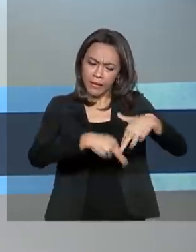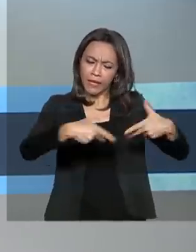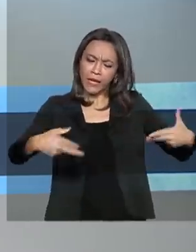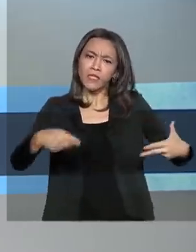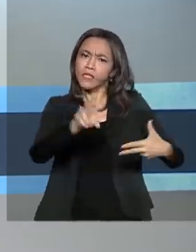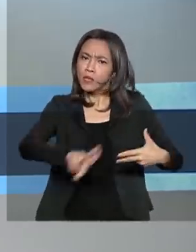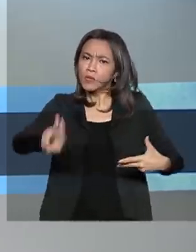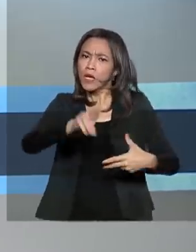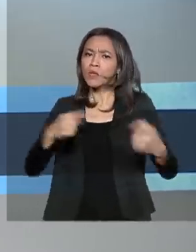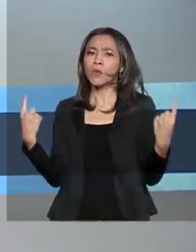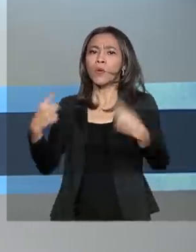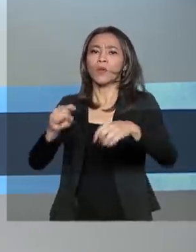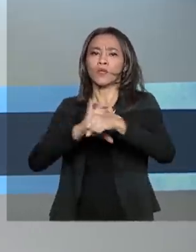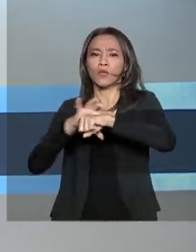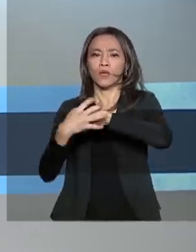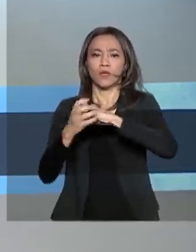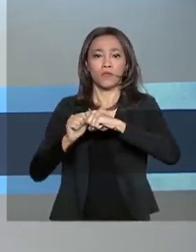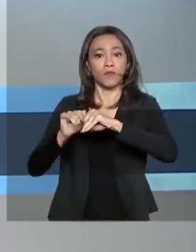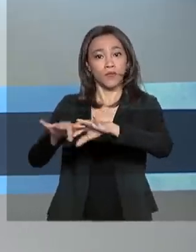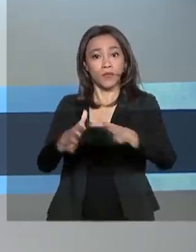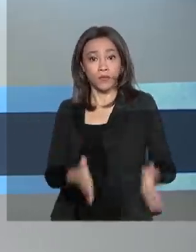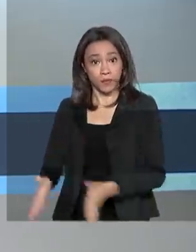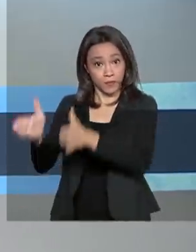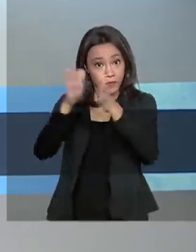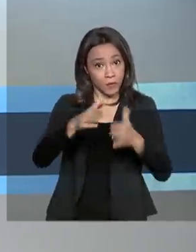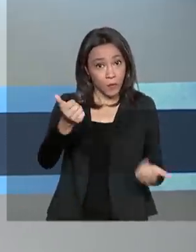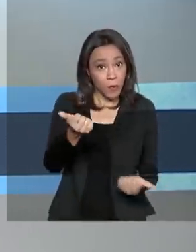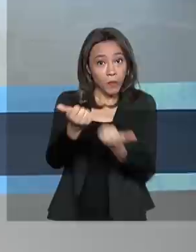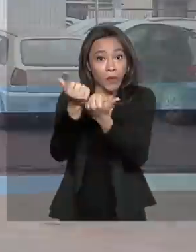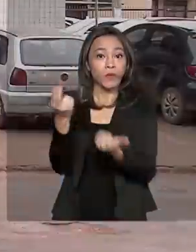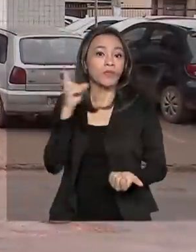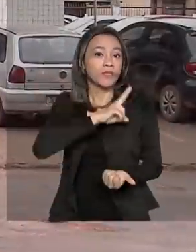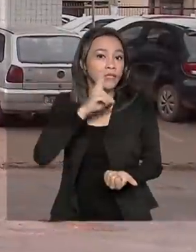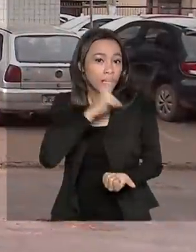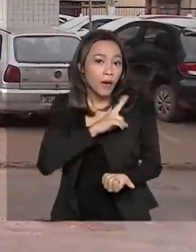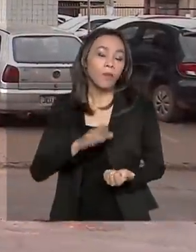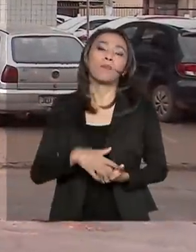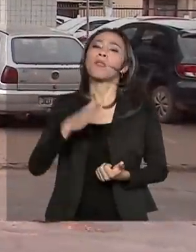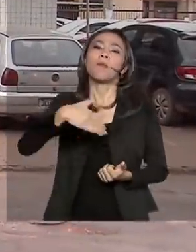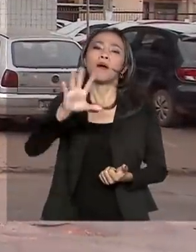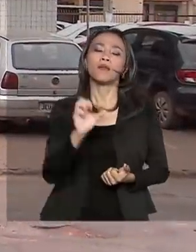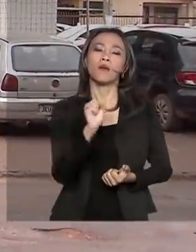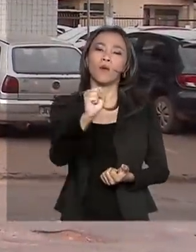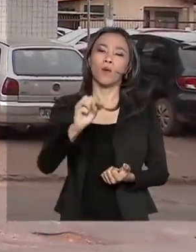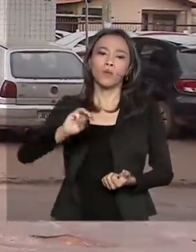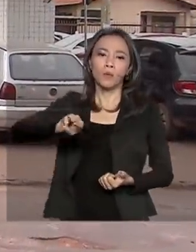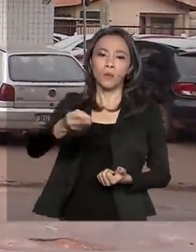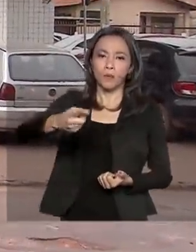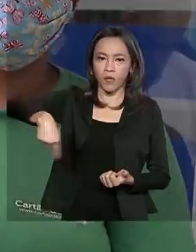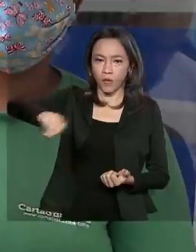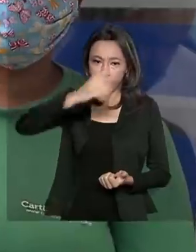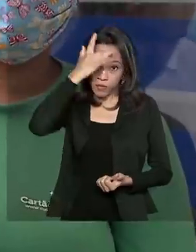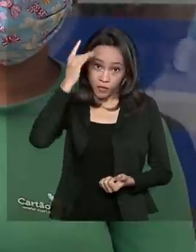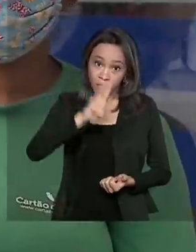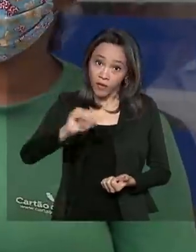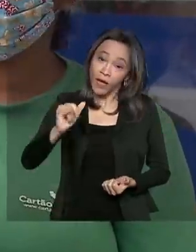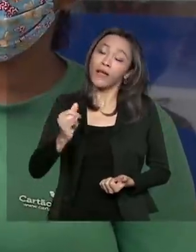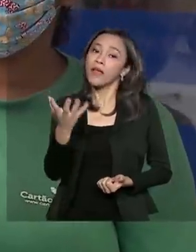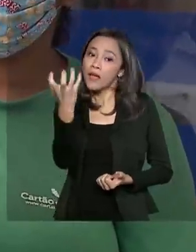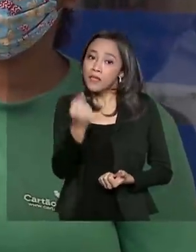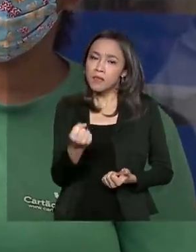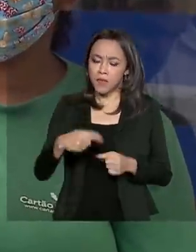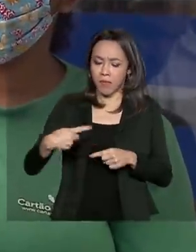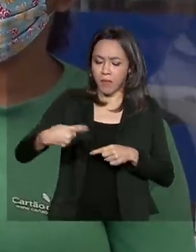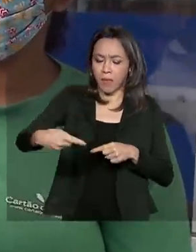ao coronavírus. E veja também auxílio emergencial. Mais de 8 milhões de pessoas vão receber nos próximos